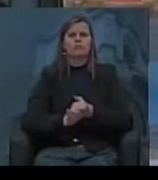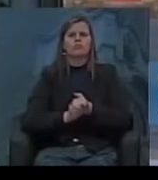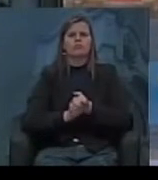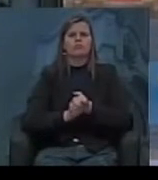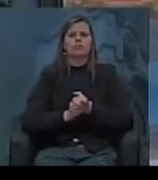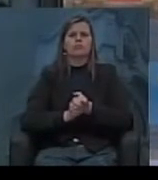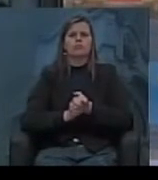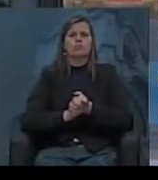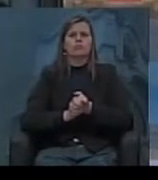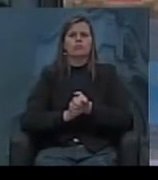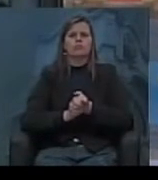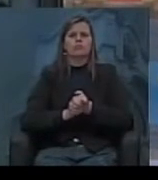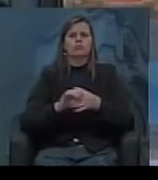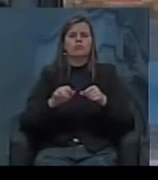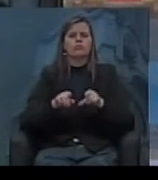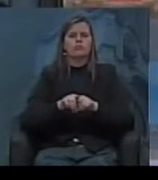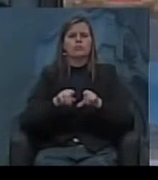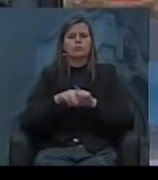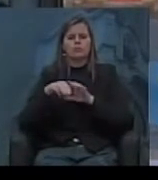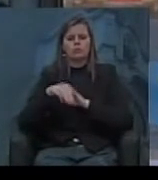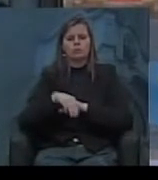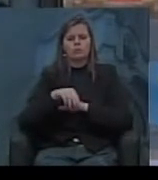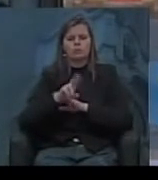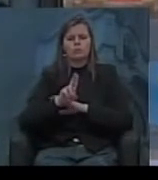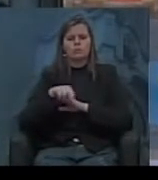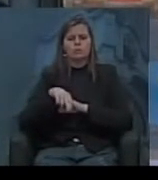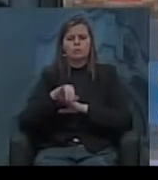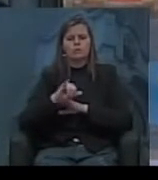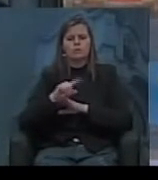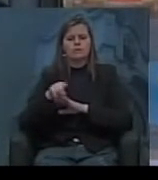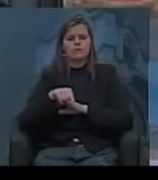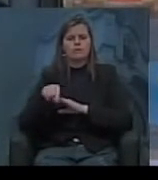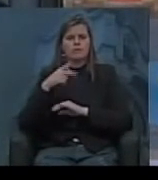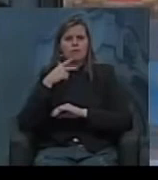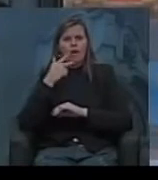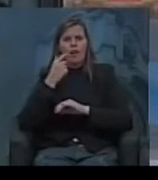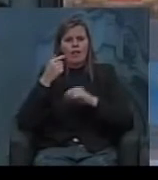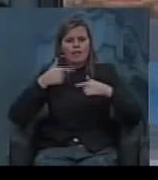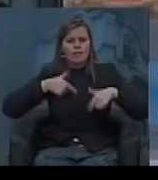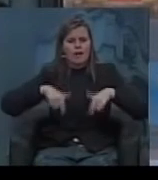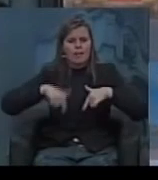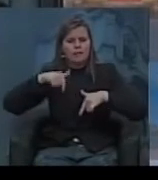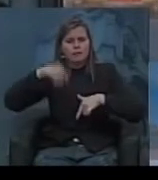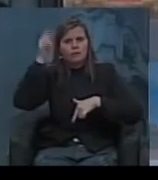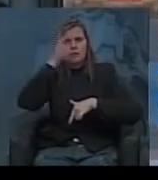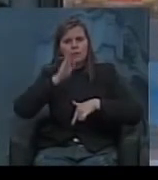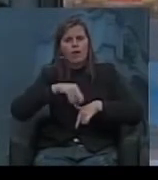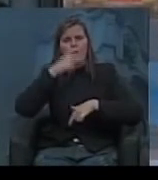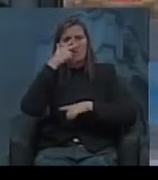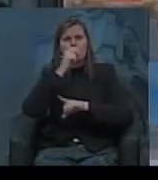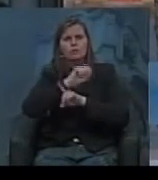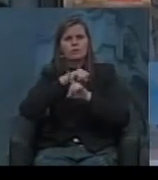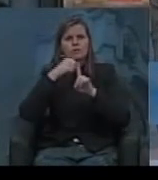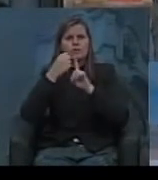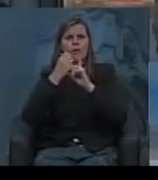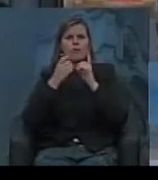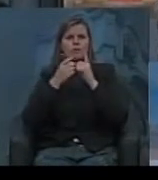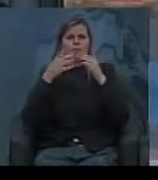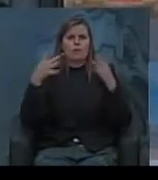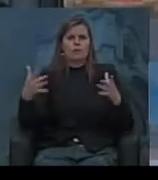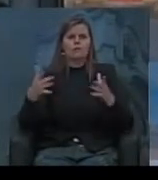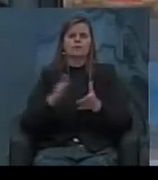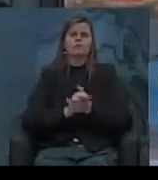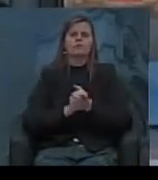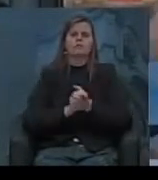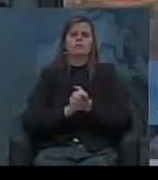que o Muniz Bandeira traz bem que diz que o trabalhismo do Brasil é como se fosse uma social democracia como foi o que foi a